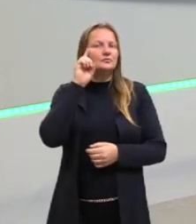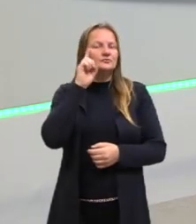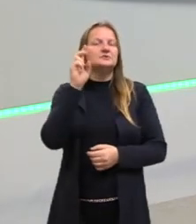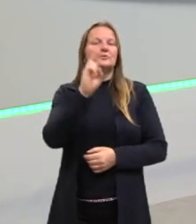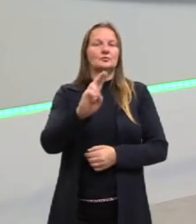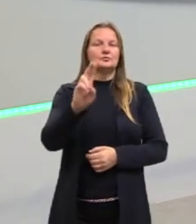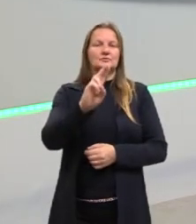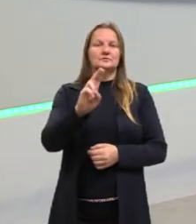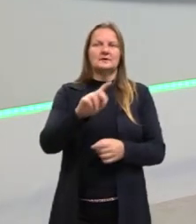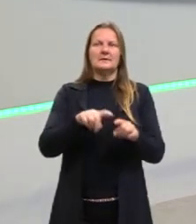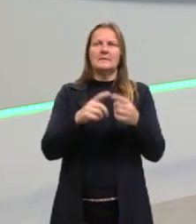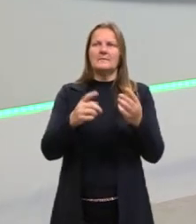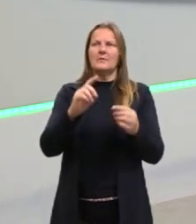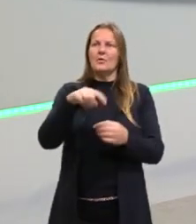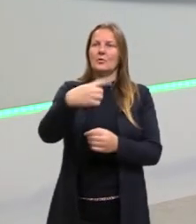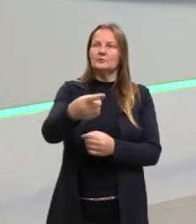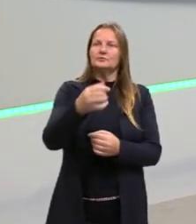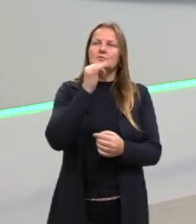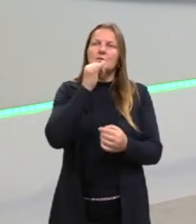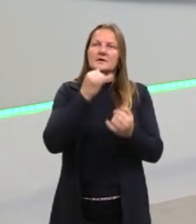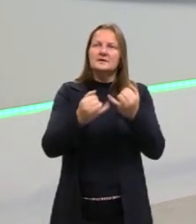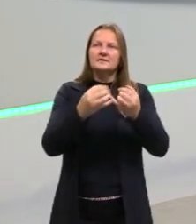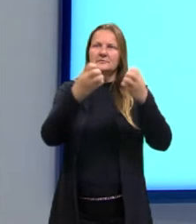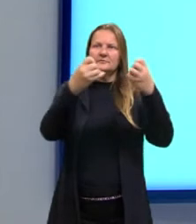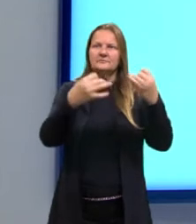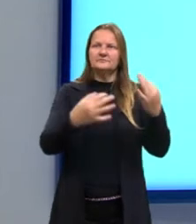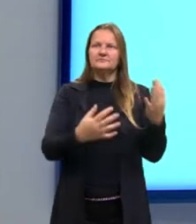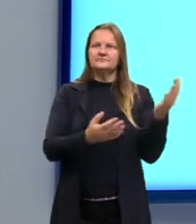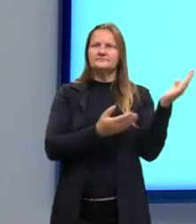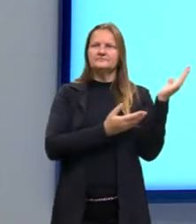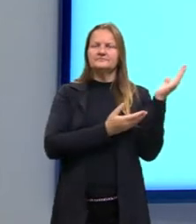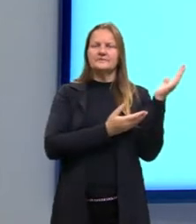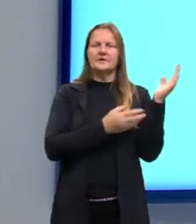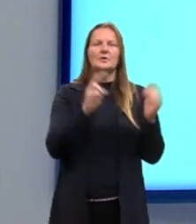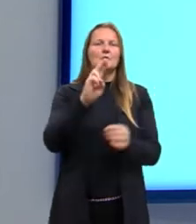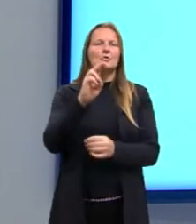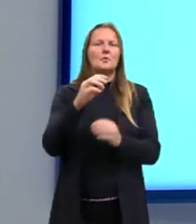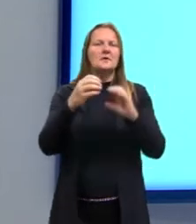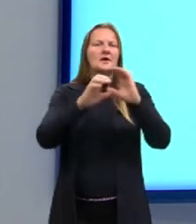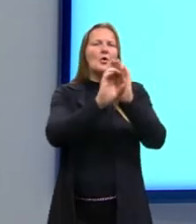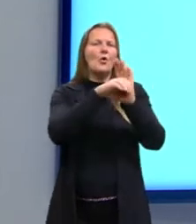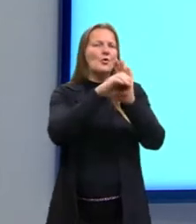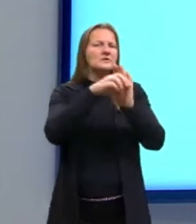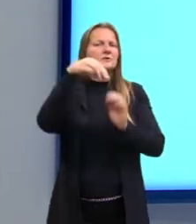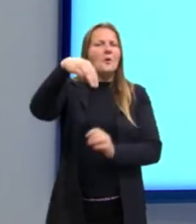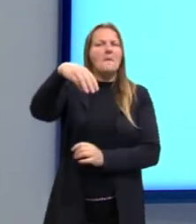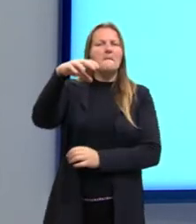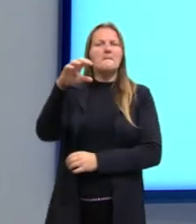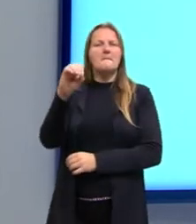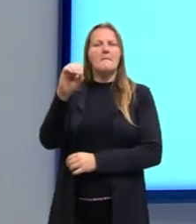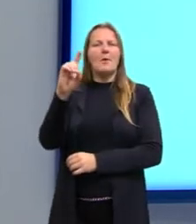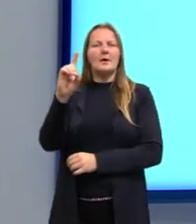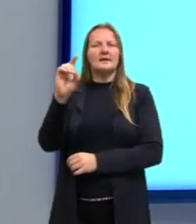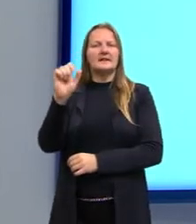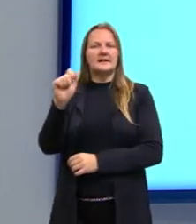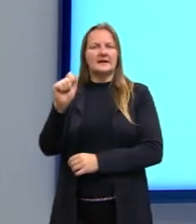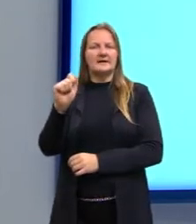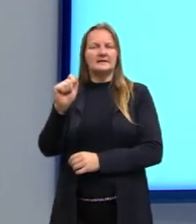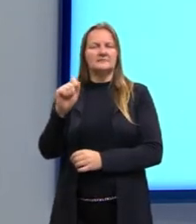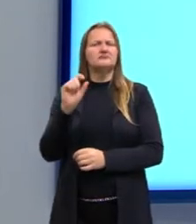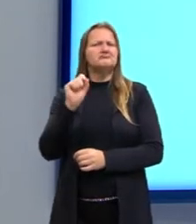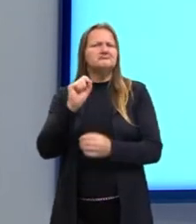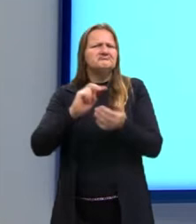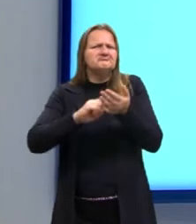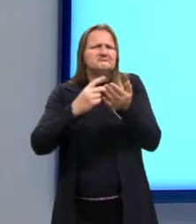E aí, o próximo que nós vamos estudar, a próxima medida de tendência central, é a moda. A